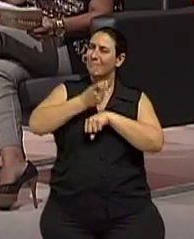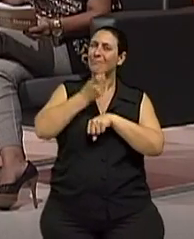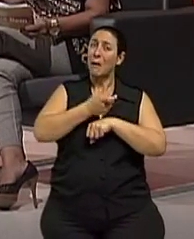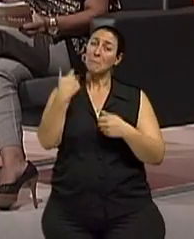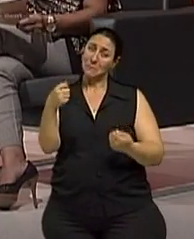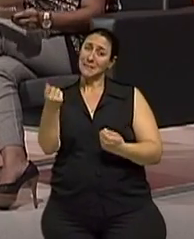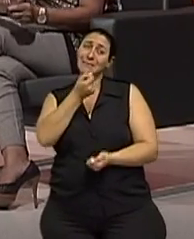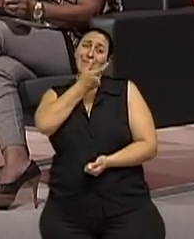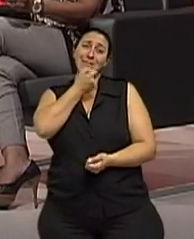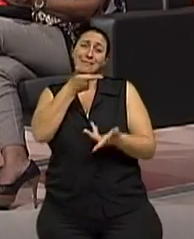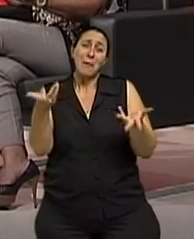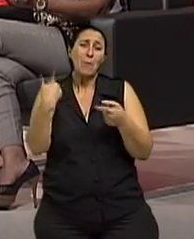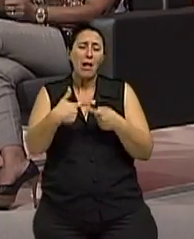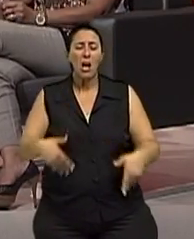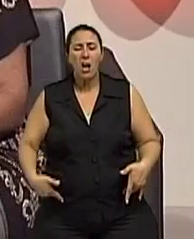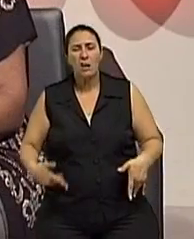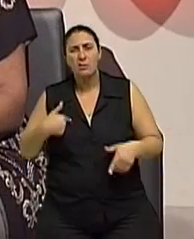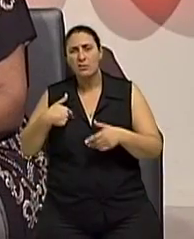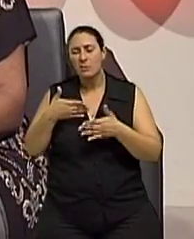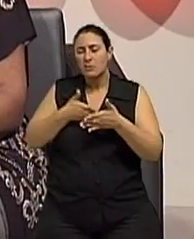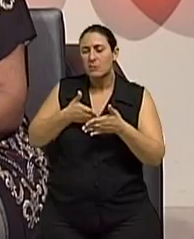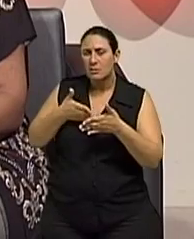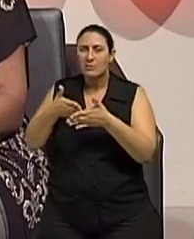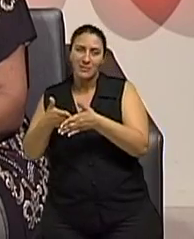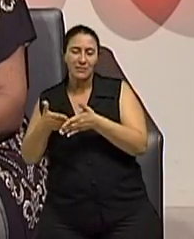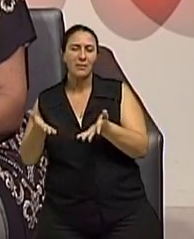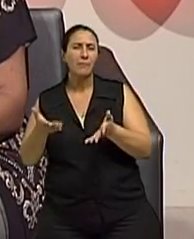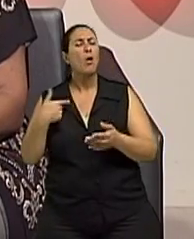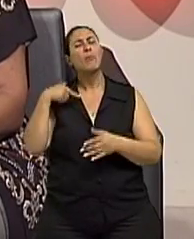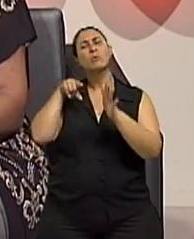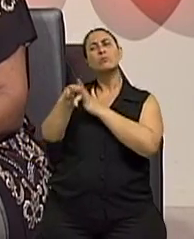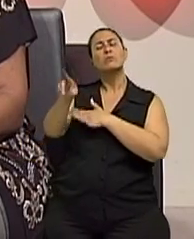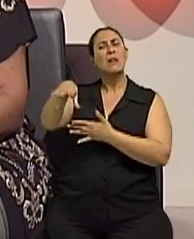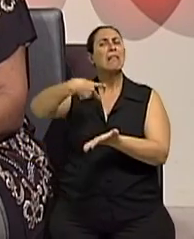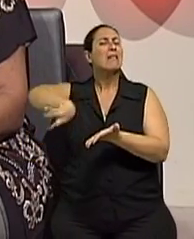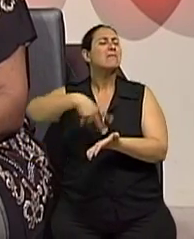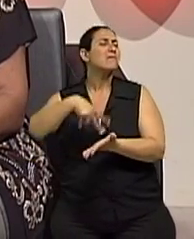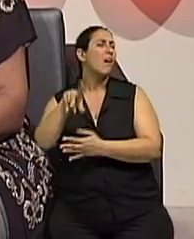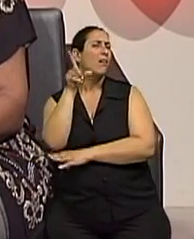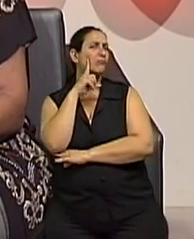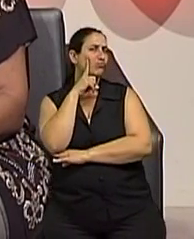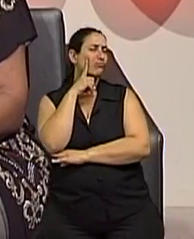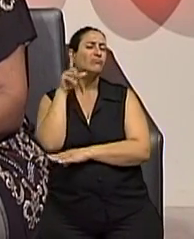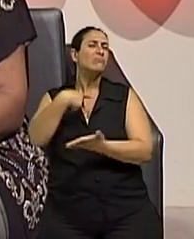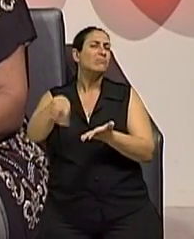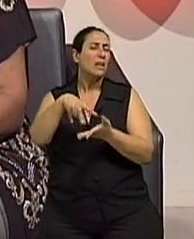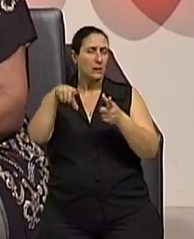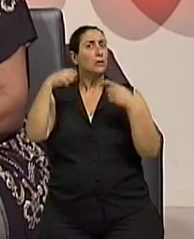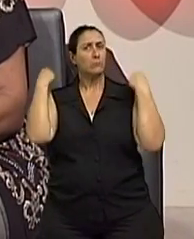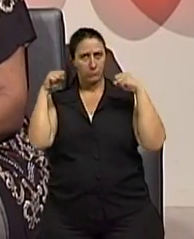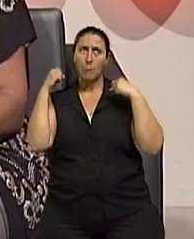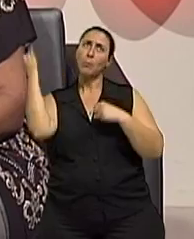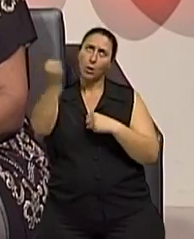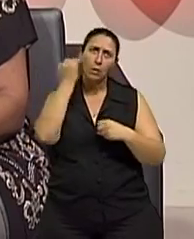necessário também, né? Com certeza. Doutor, eu falei em dançar. E aí eu caio nos exercícios. É bom